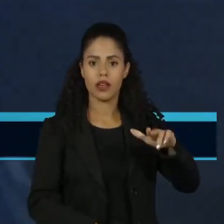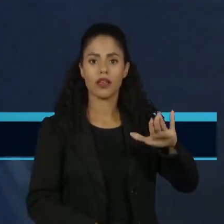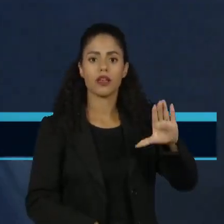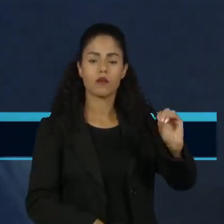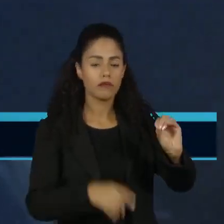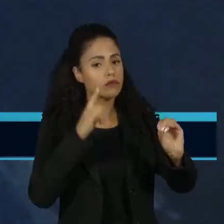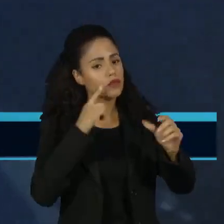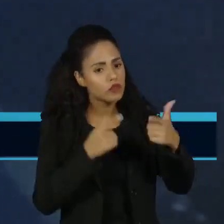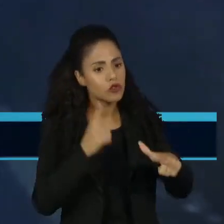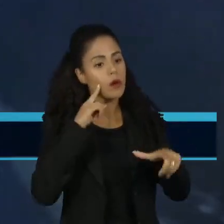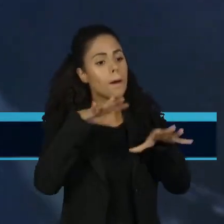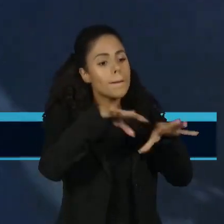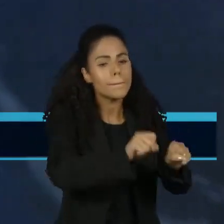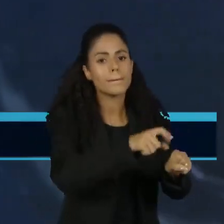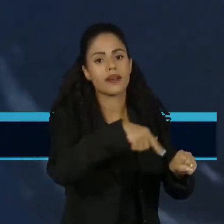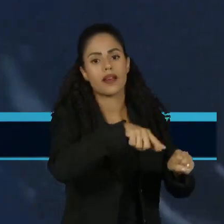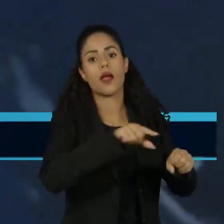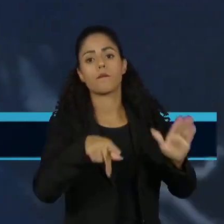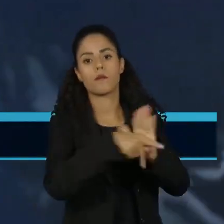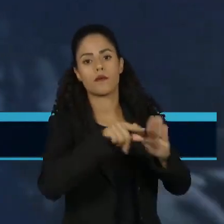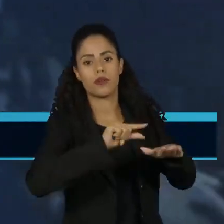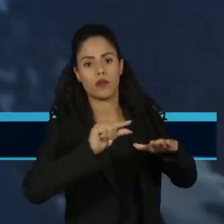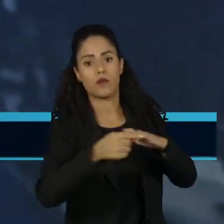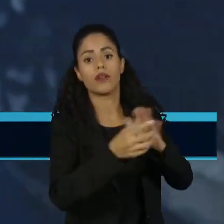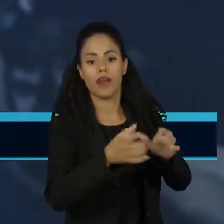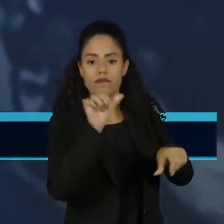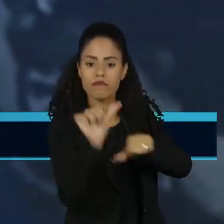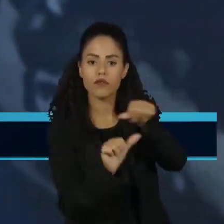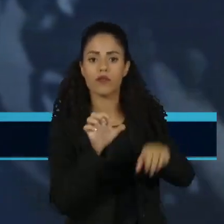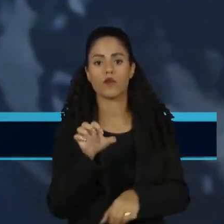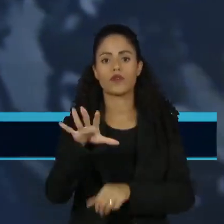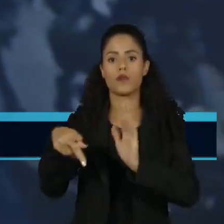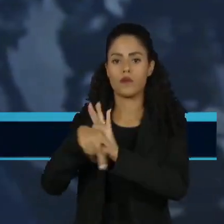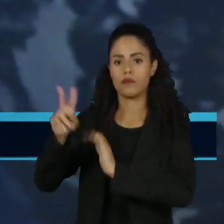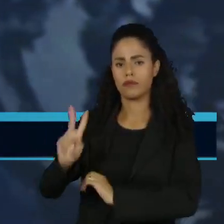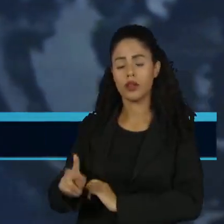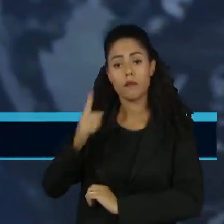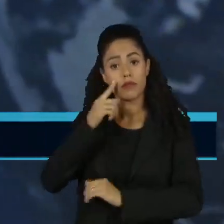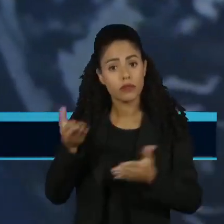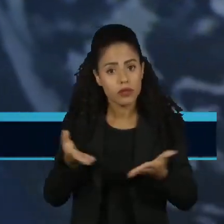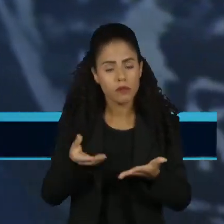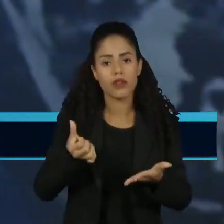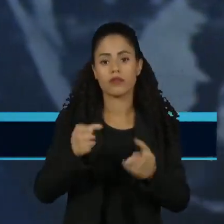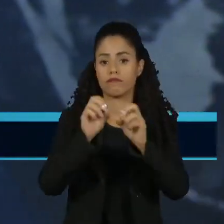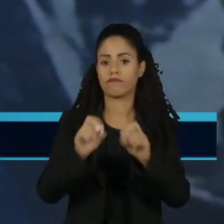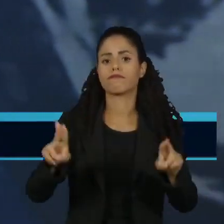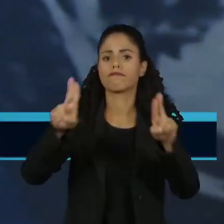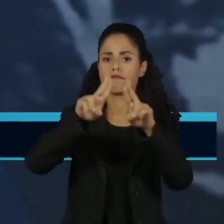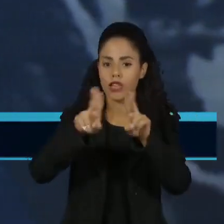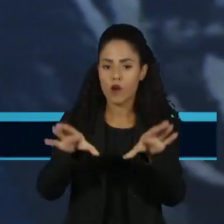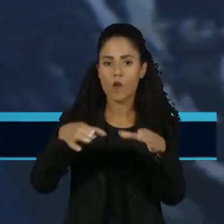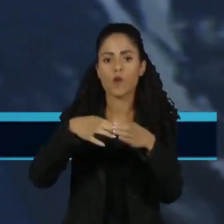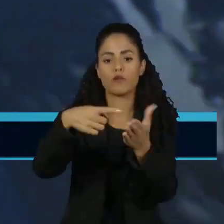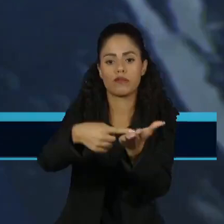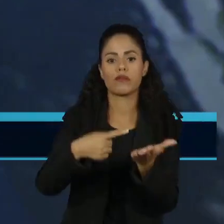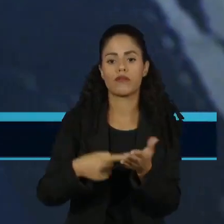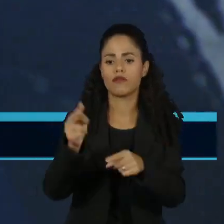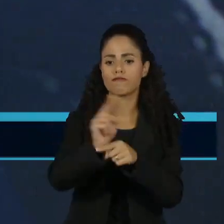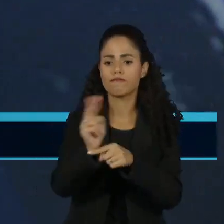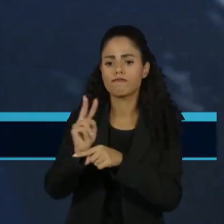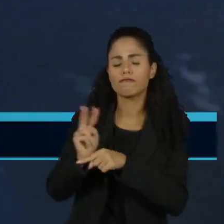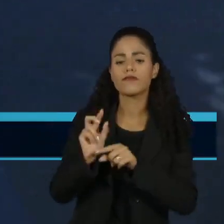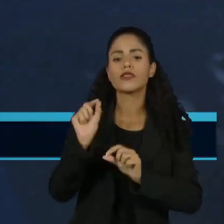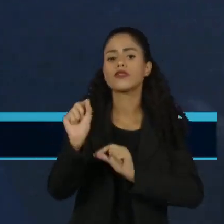anexação de parte do território da Guiana. Também nesta sexta-feira, o Conselho de Segurança da ONU se reuniu para discutir